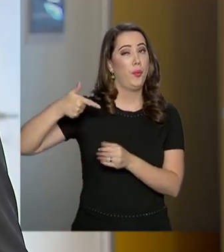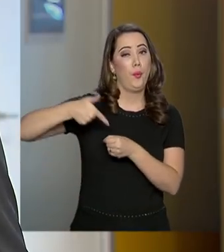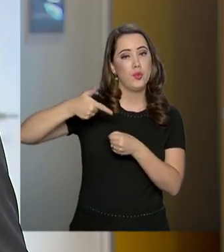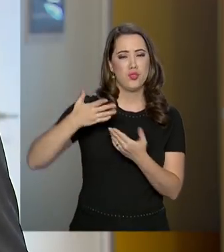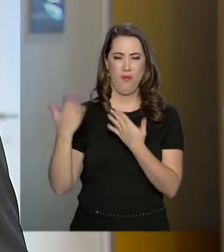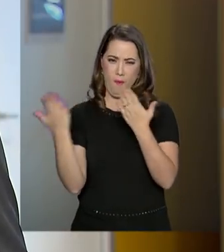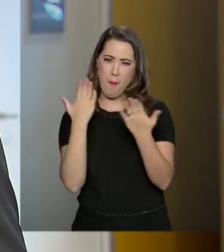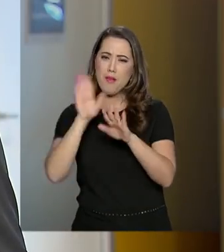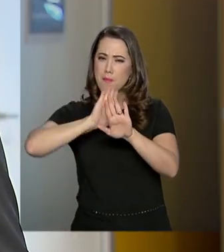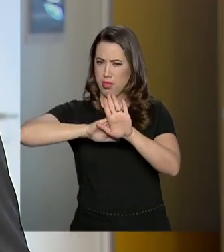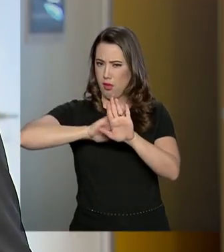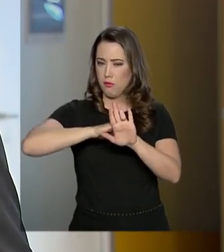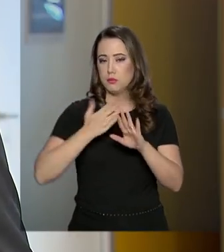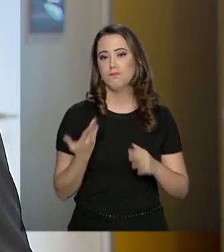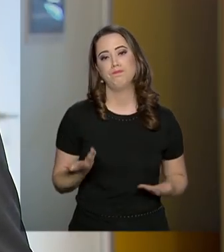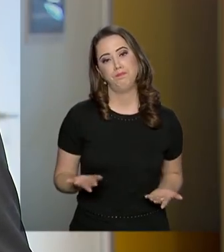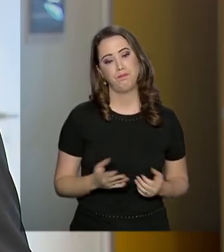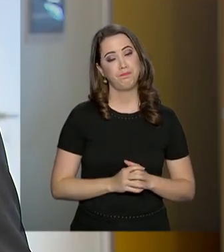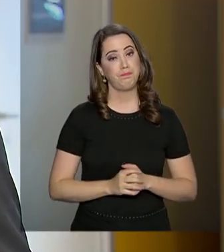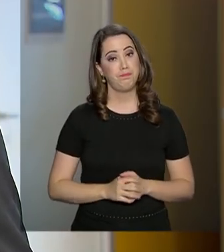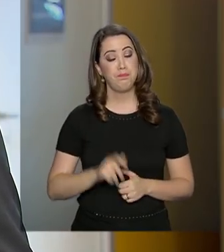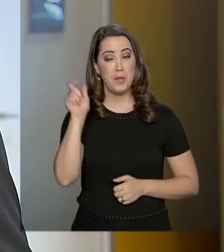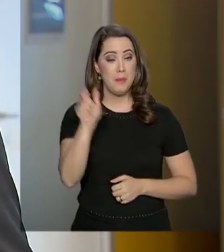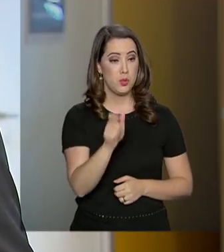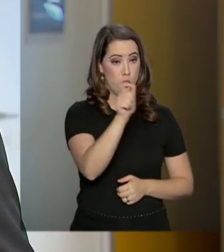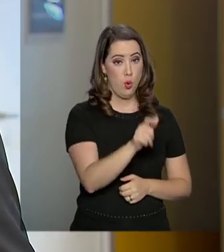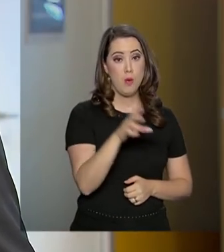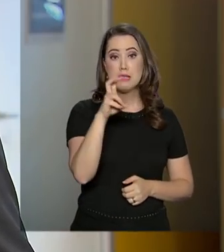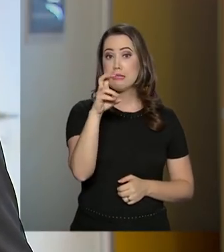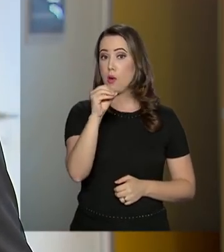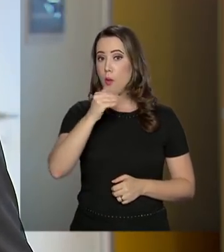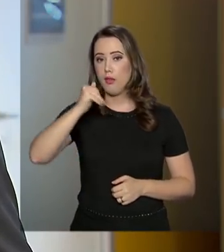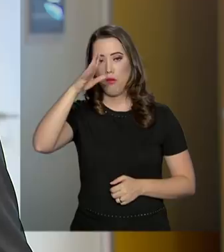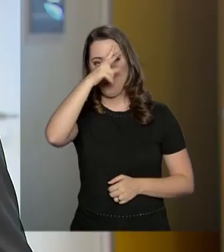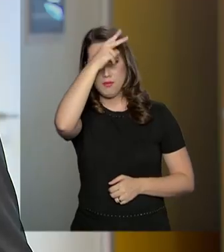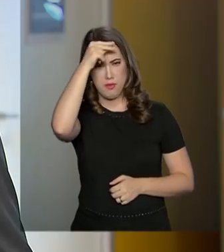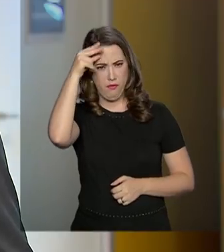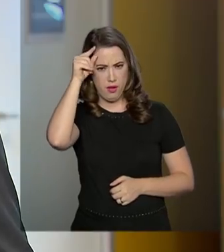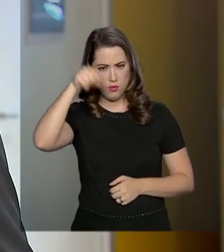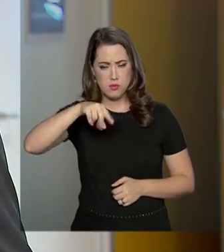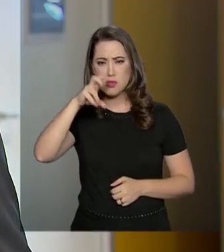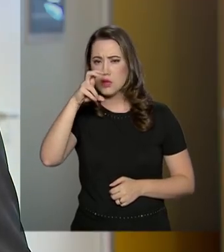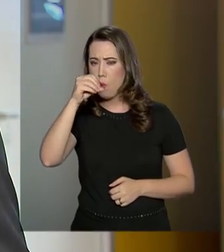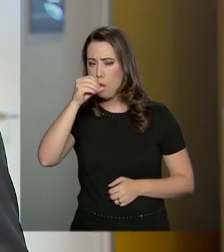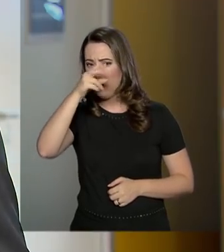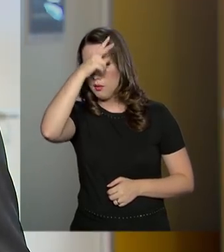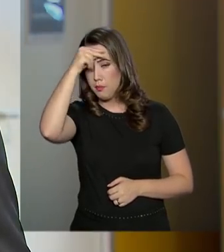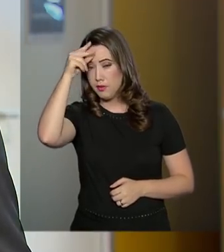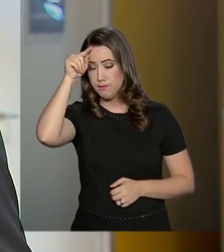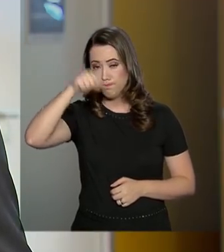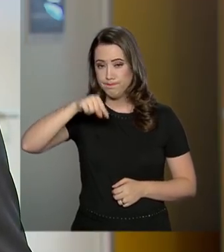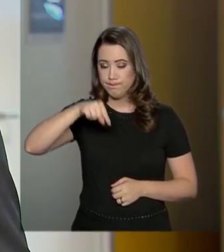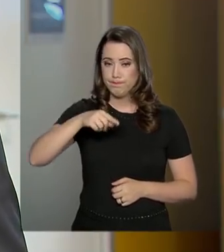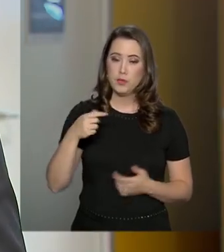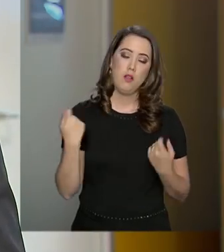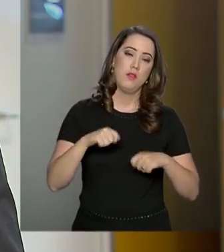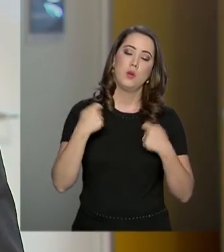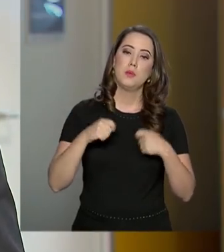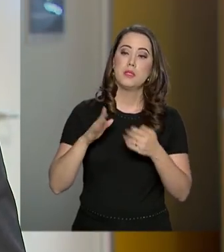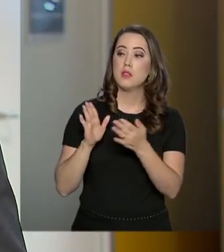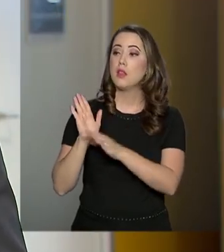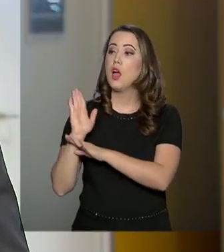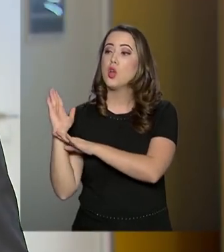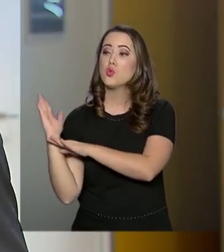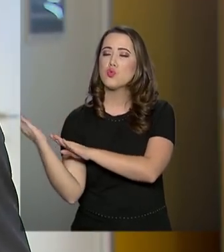Para um público de mais de 50 prefeitos, o ministro da Economia disse que é necessário o apoio dos gestores municipais